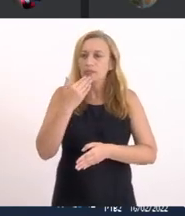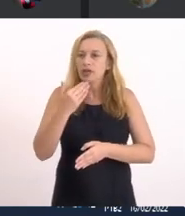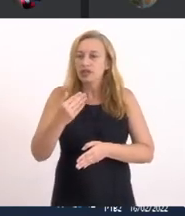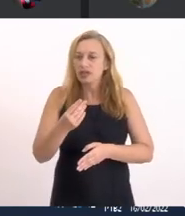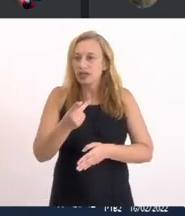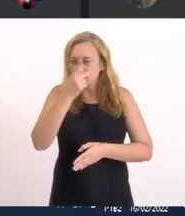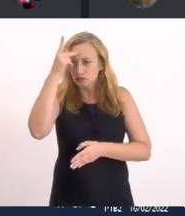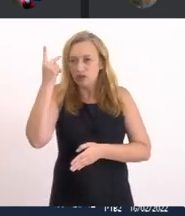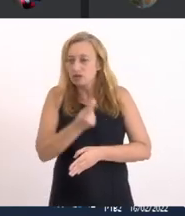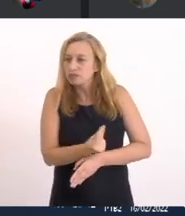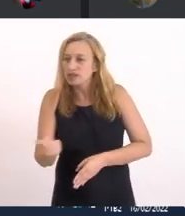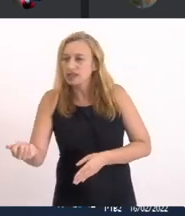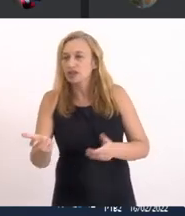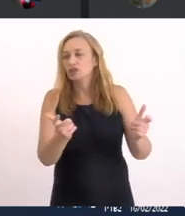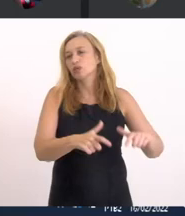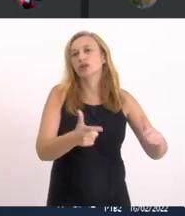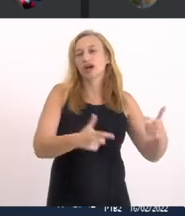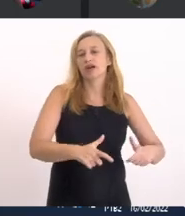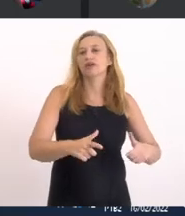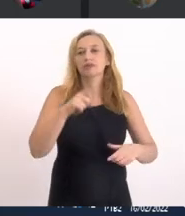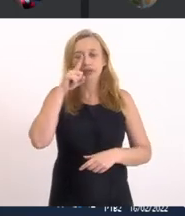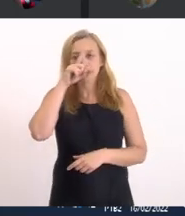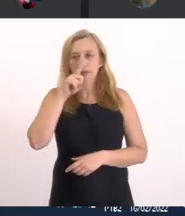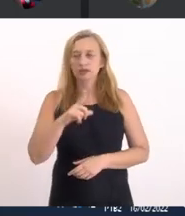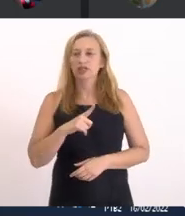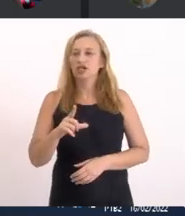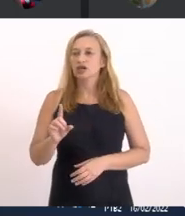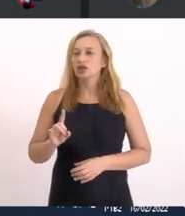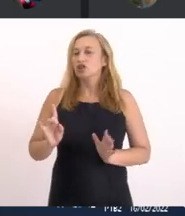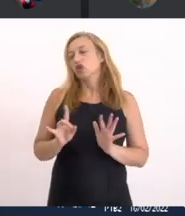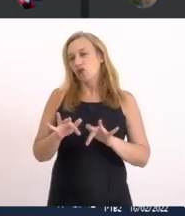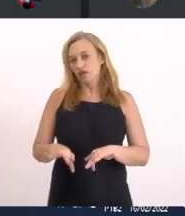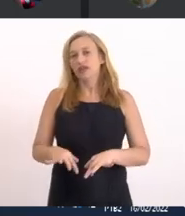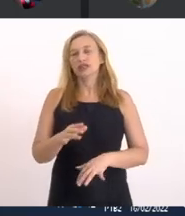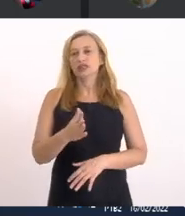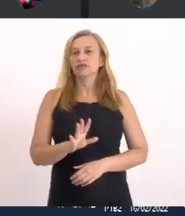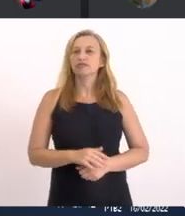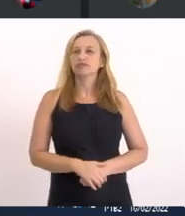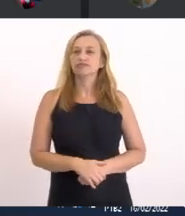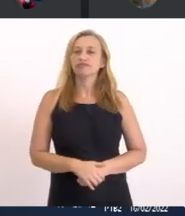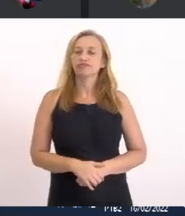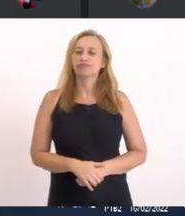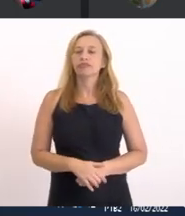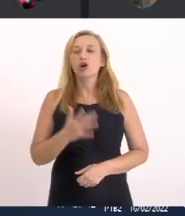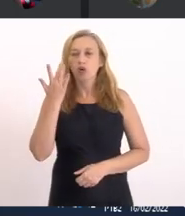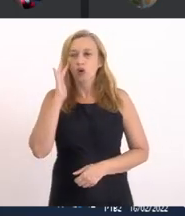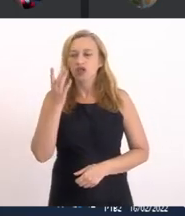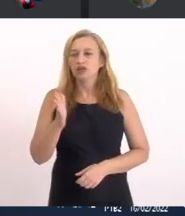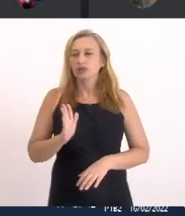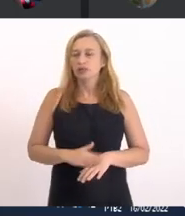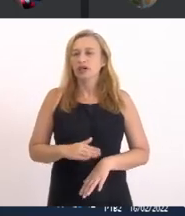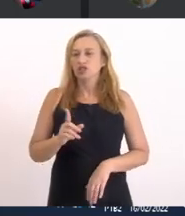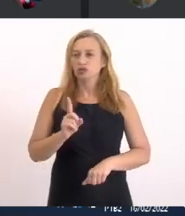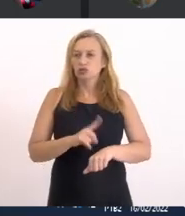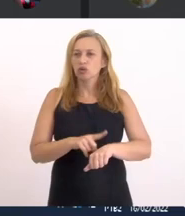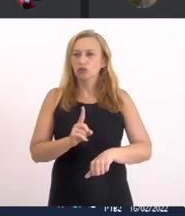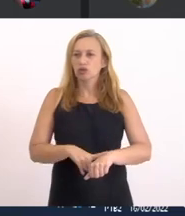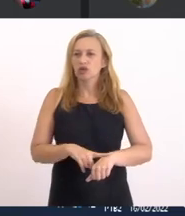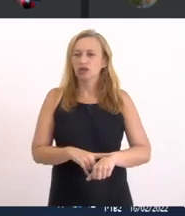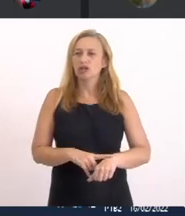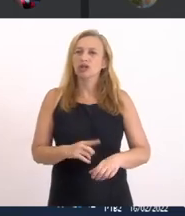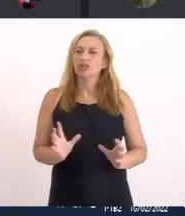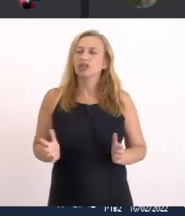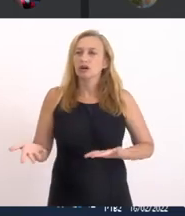Conclua, senhor Paulo Por gentileza É isso aí Não, terminei E finalizando Acho que está mais do que na hora Um termo de